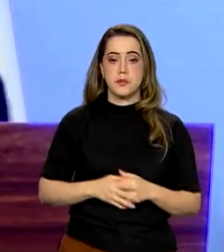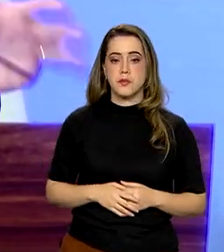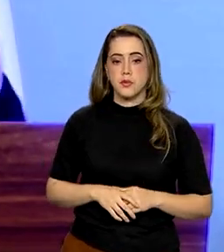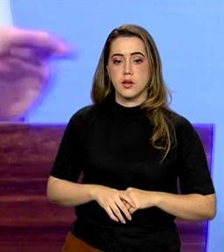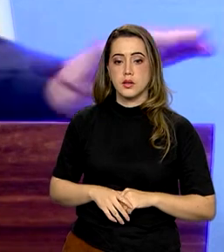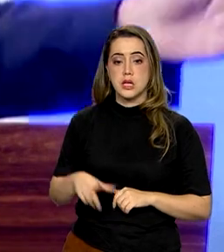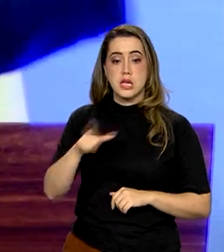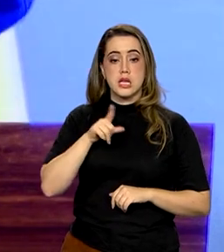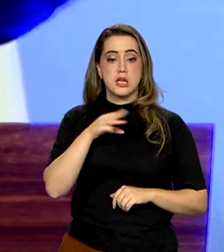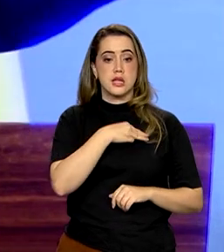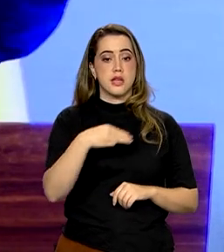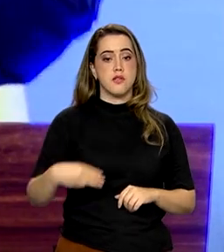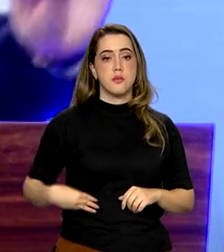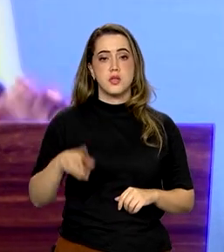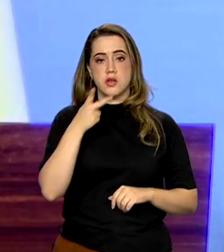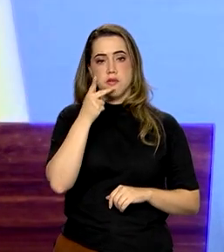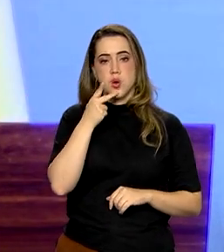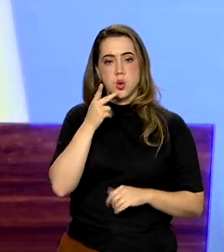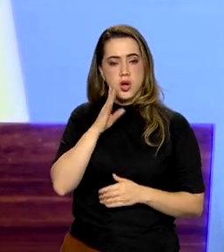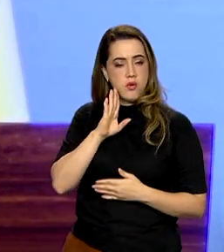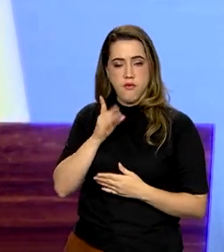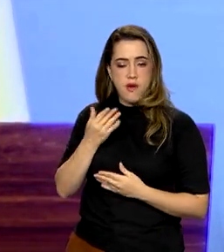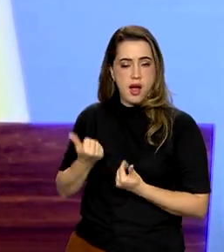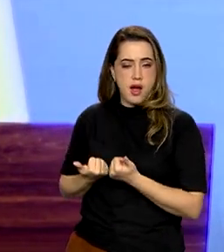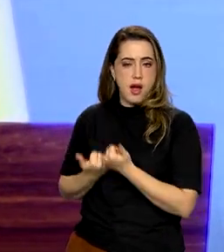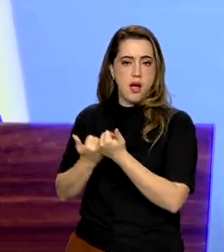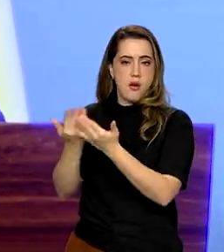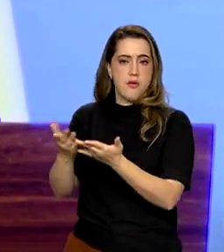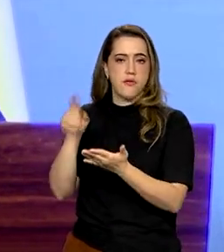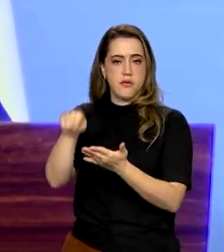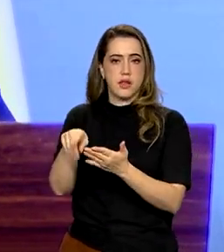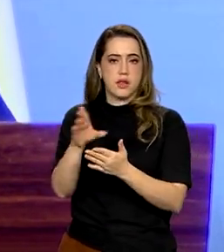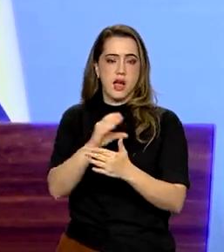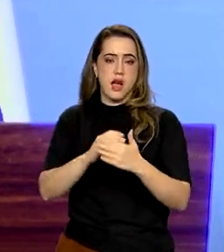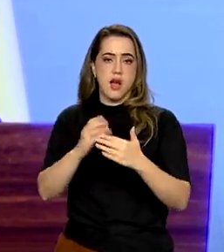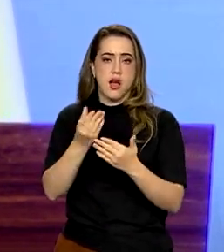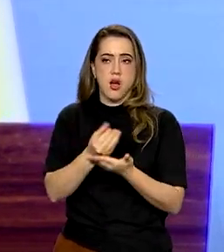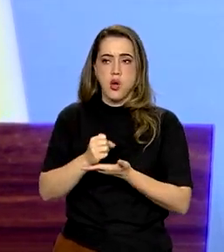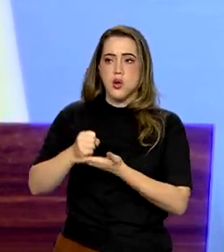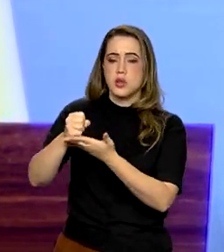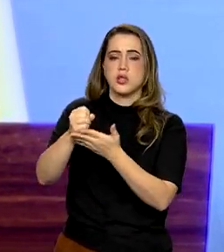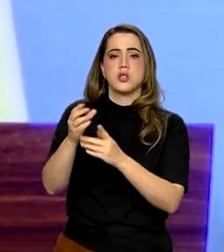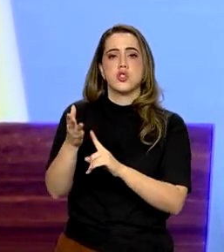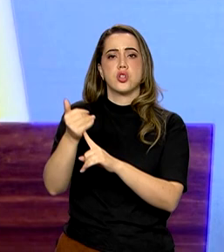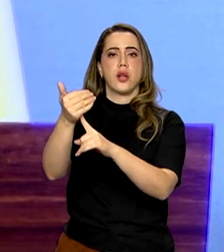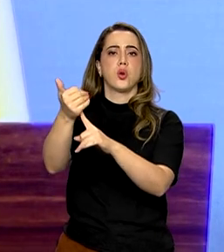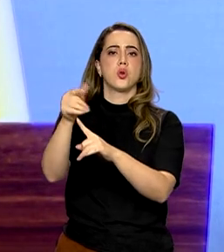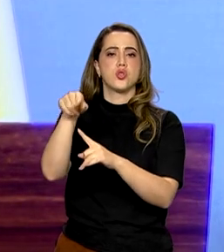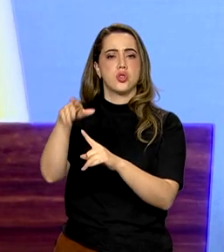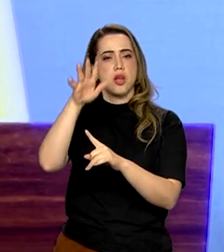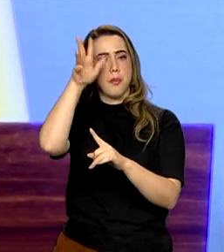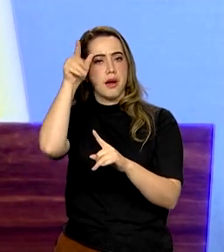transferência de tecnologia para a África. Quem quisesse transferência de tecnologia, tivesse que pagar.